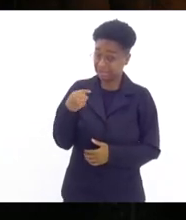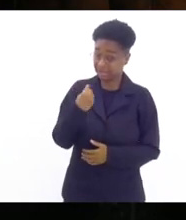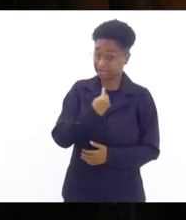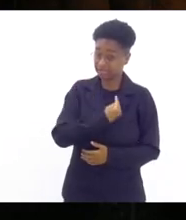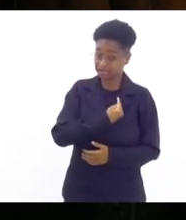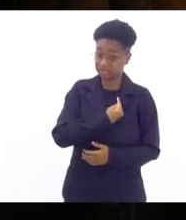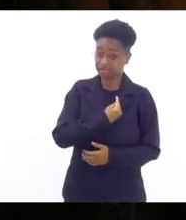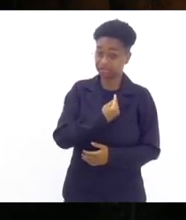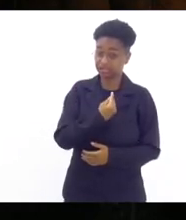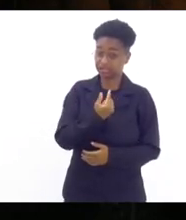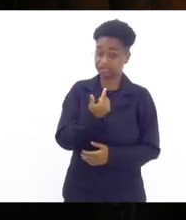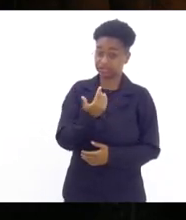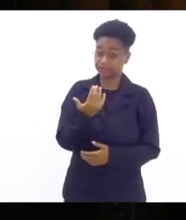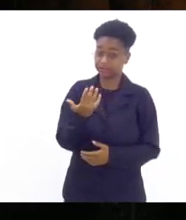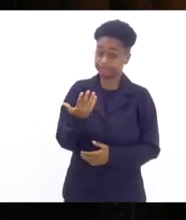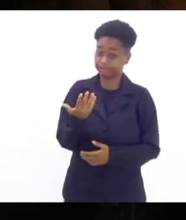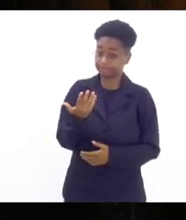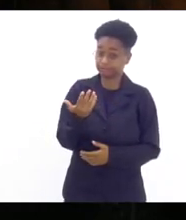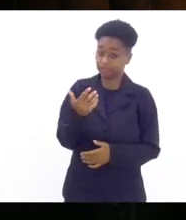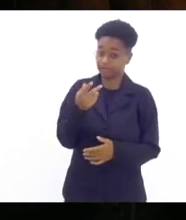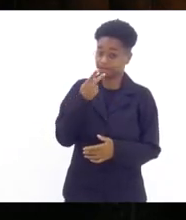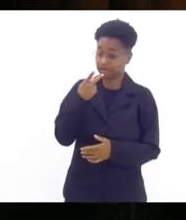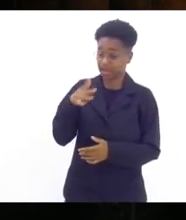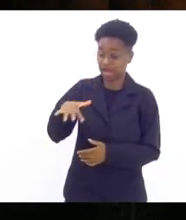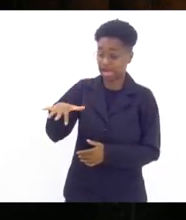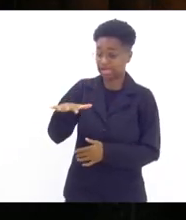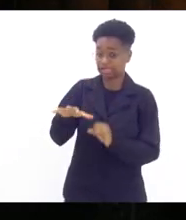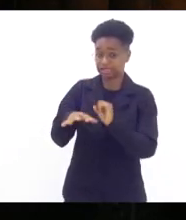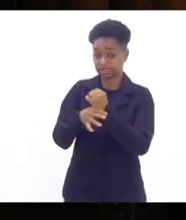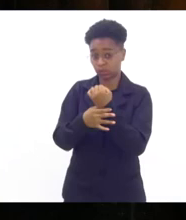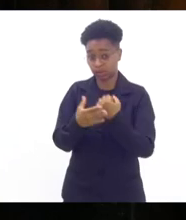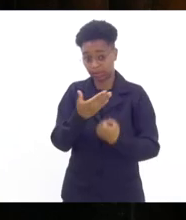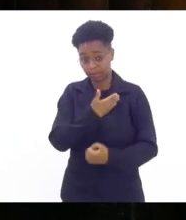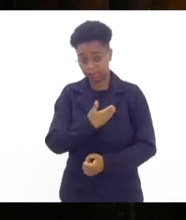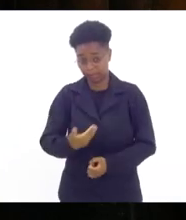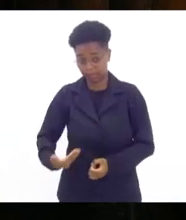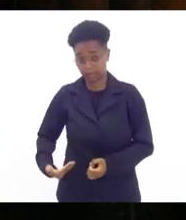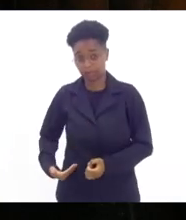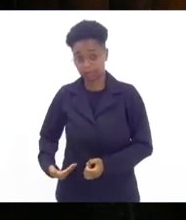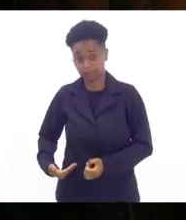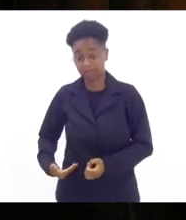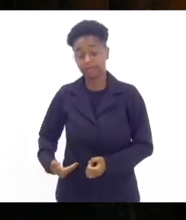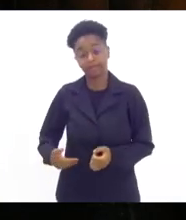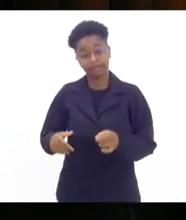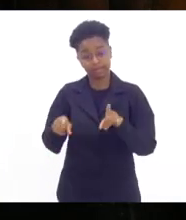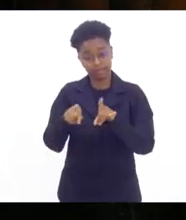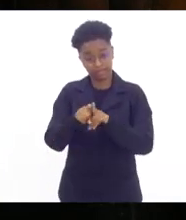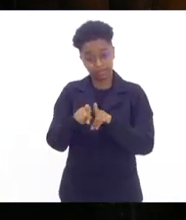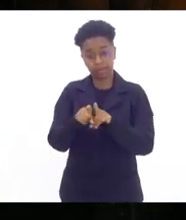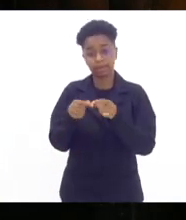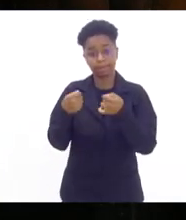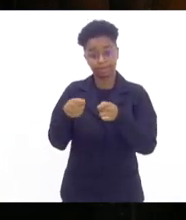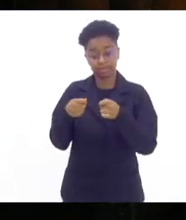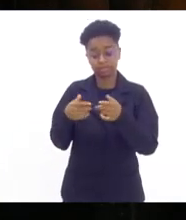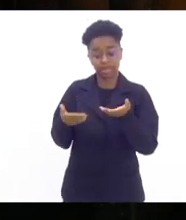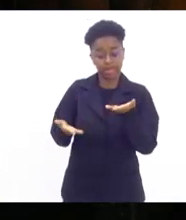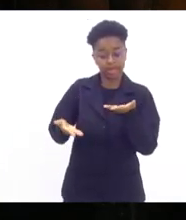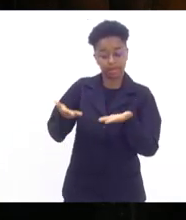para a área da segurança pública a gente também tem que ter esse equilíbrio